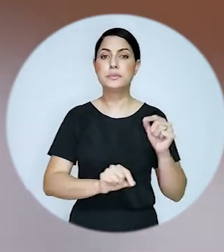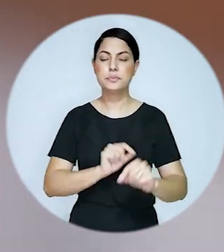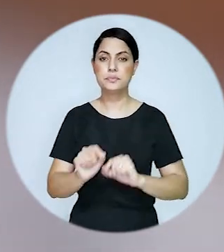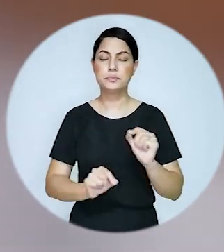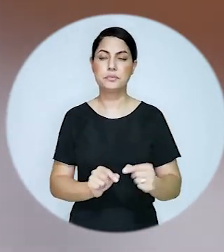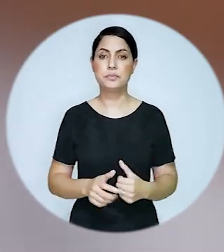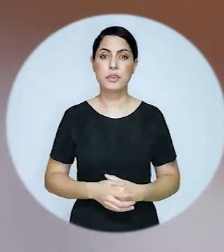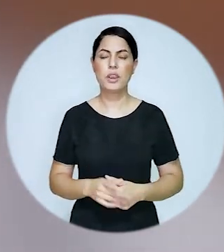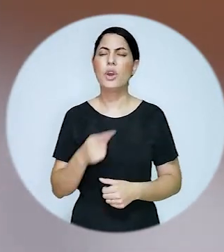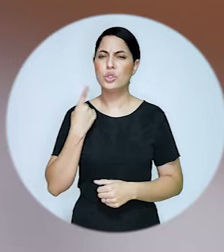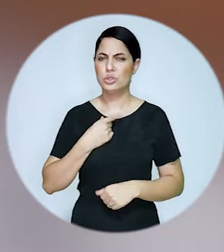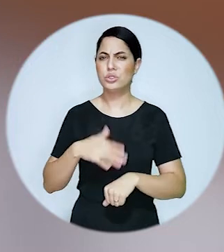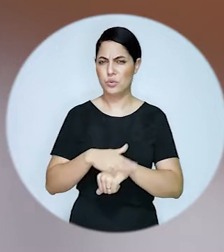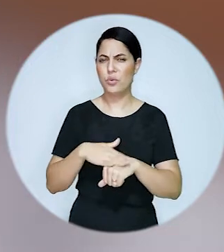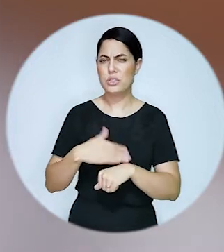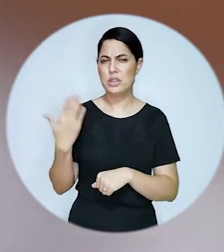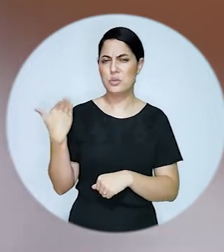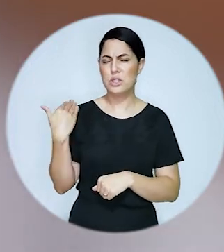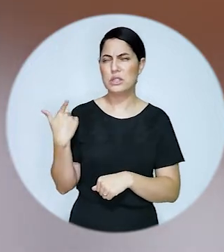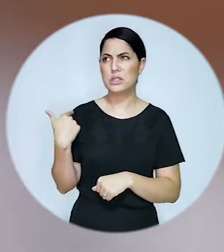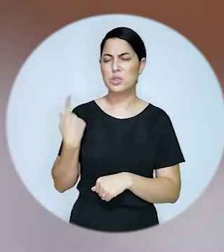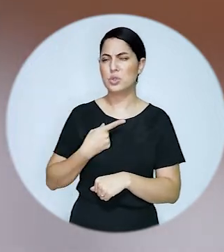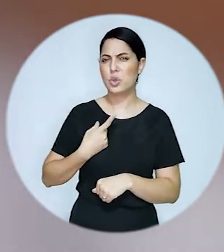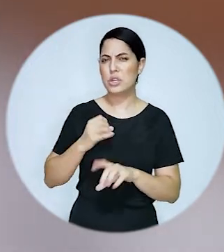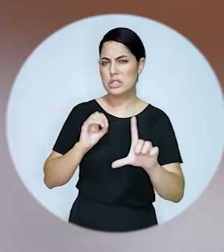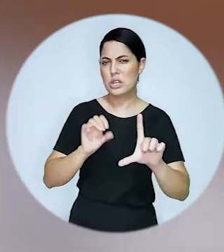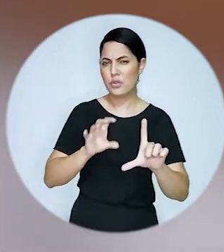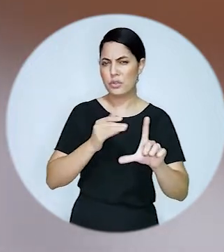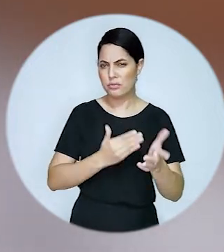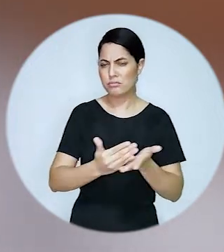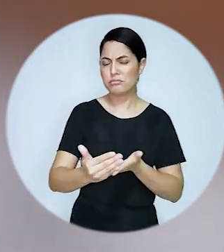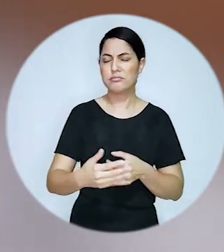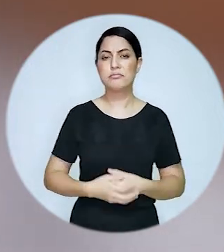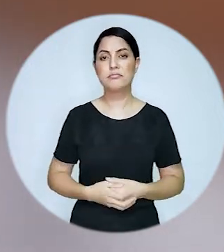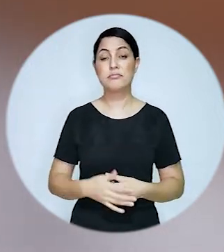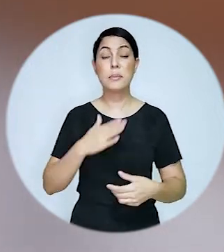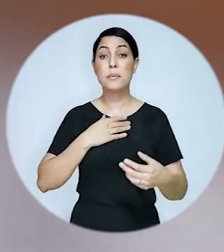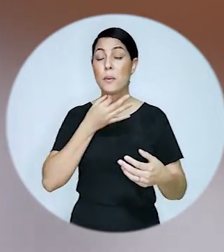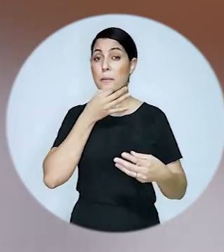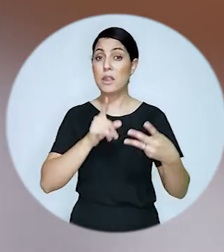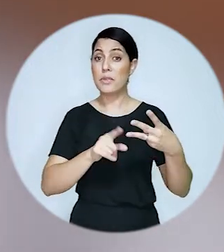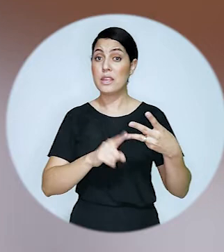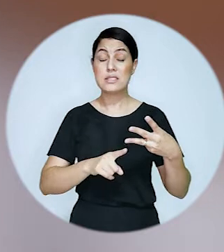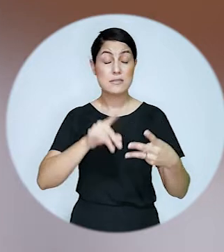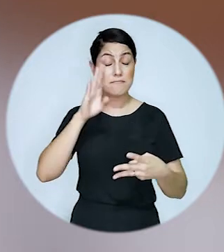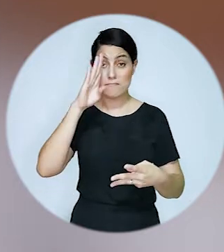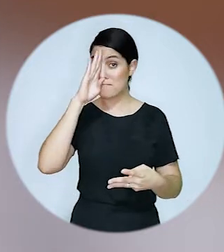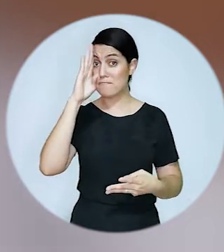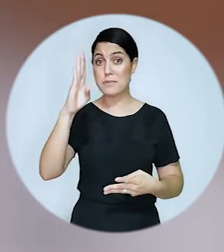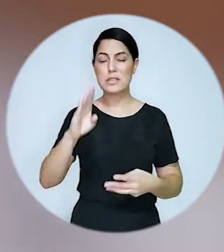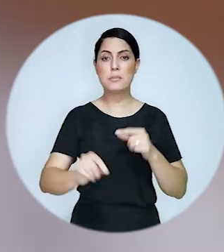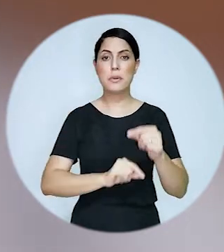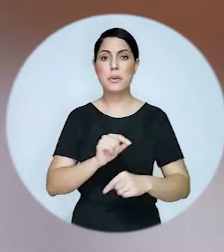Terceiro acerto. Terceiro acerto, a gente estava começando aqui um pouquinho antes de entrar ao vivo. Para mim, um dos principais.